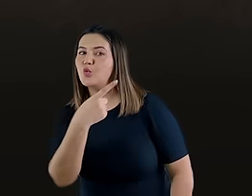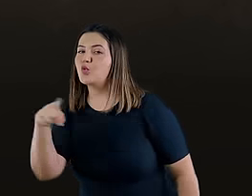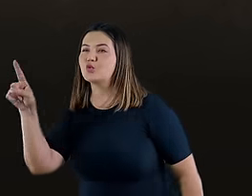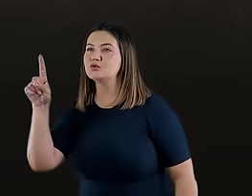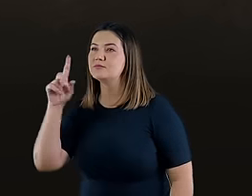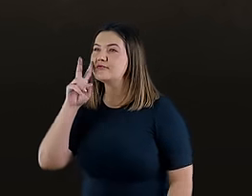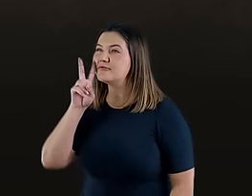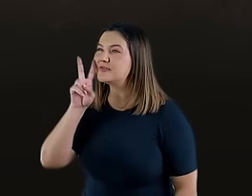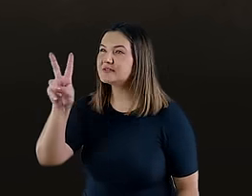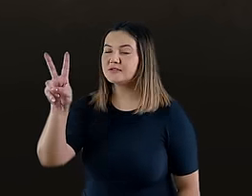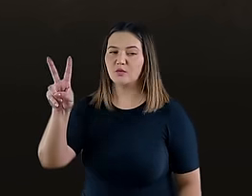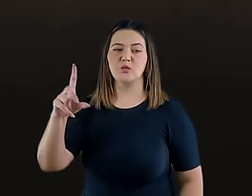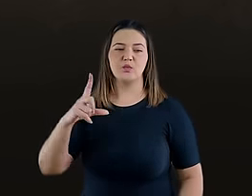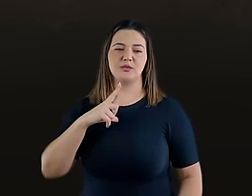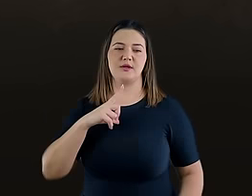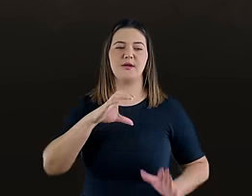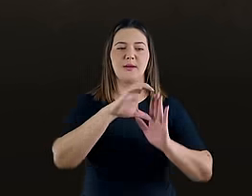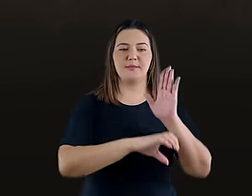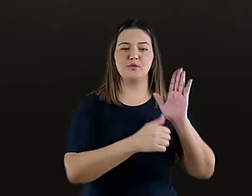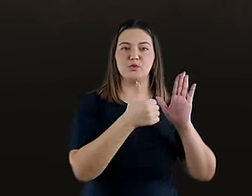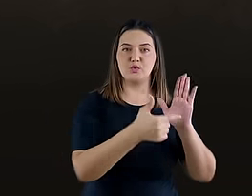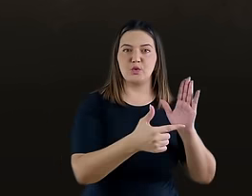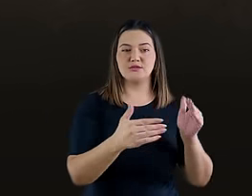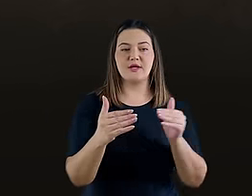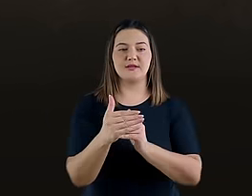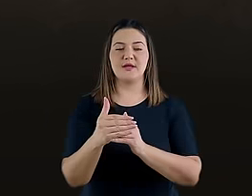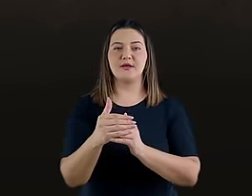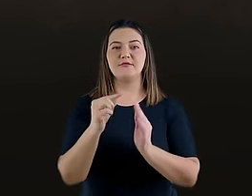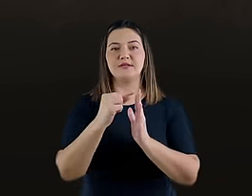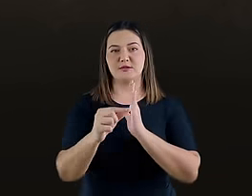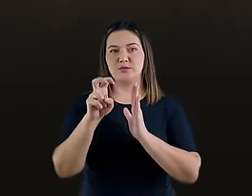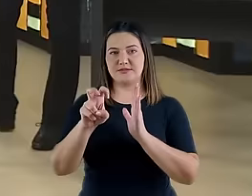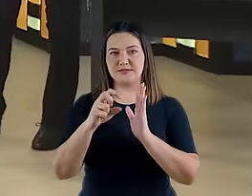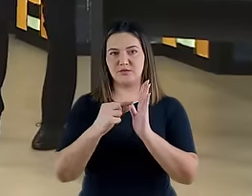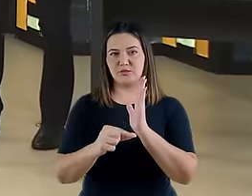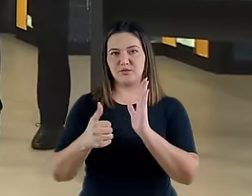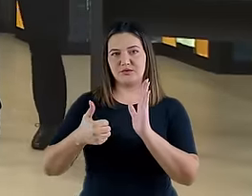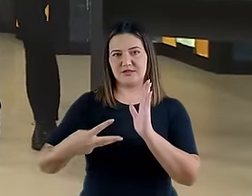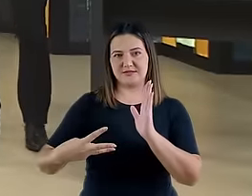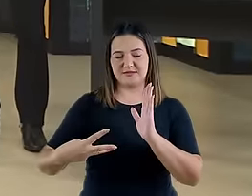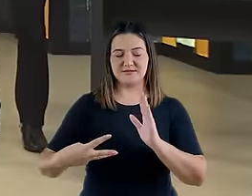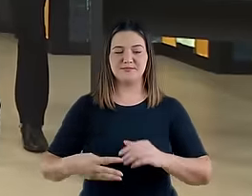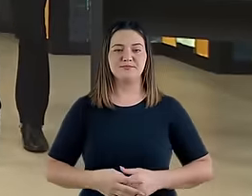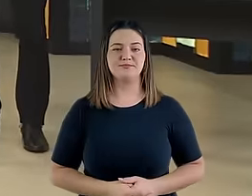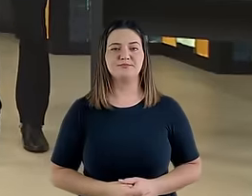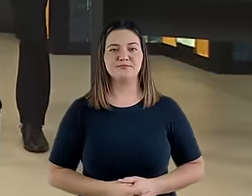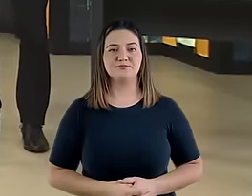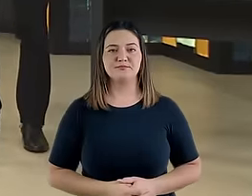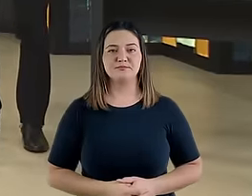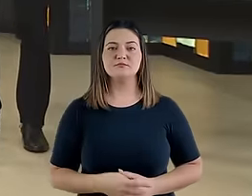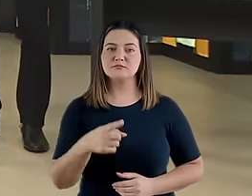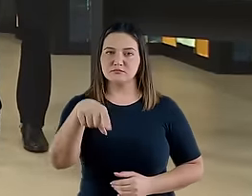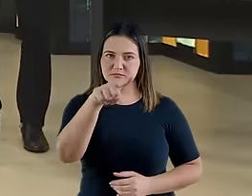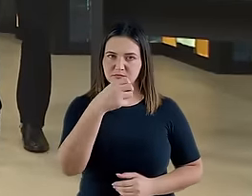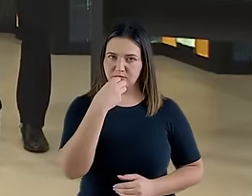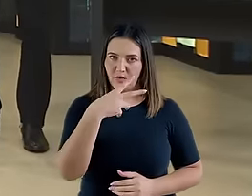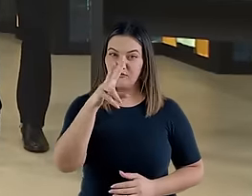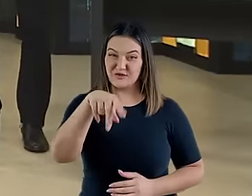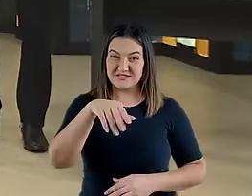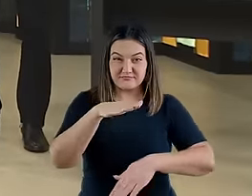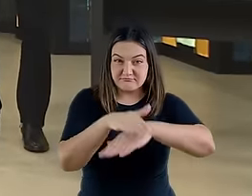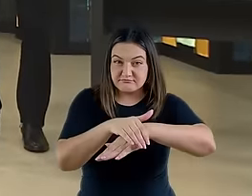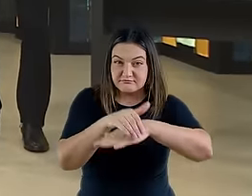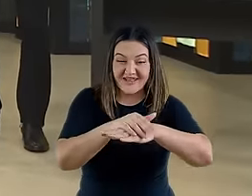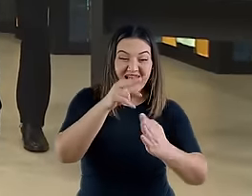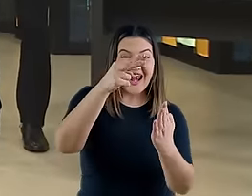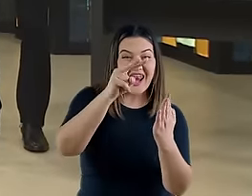vai do capítulo 12, versículos 5 até o 13. Seria muito bom se você lesse esses três capítulos